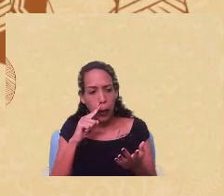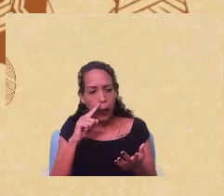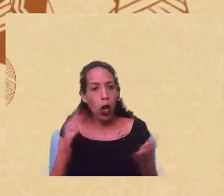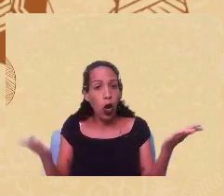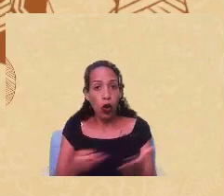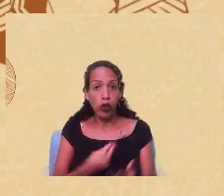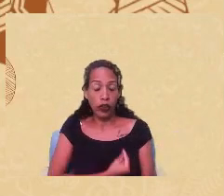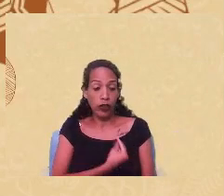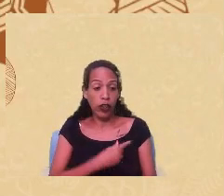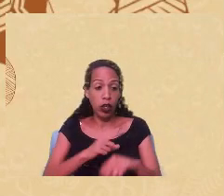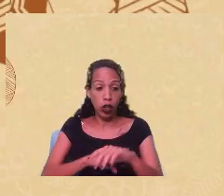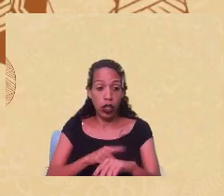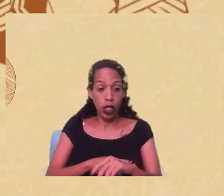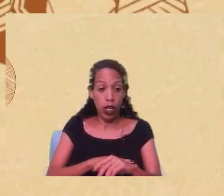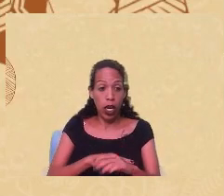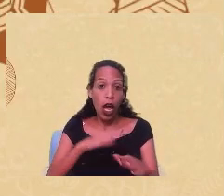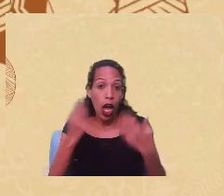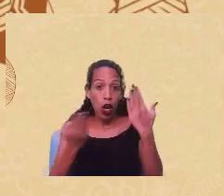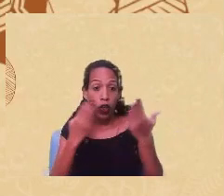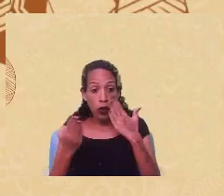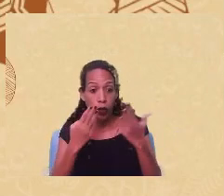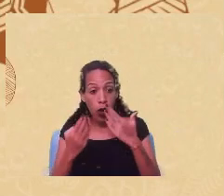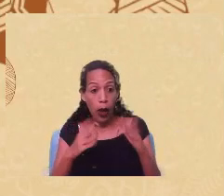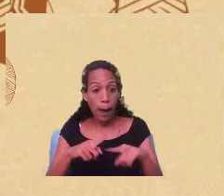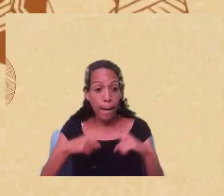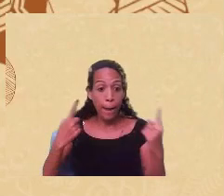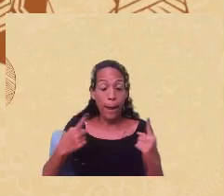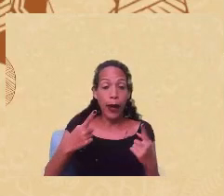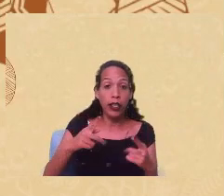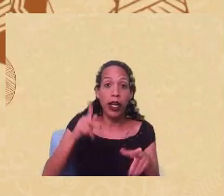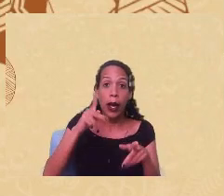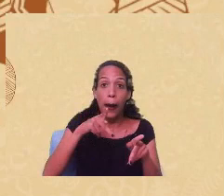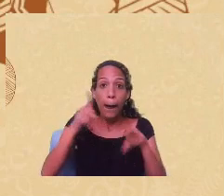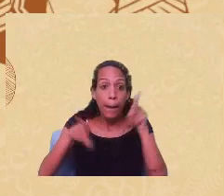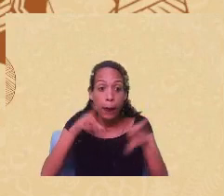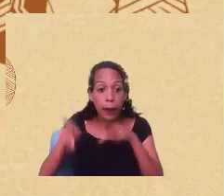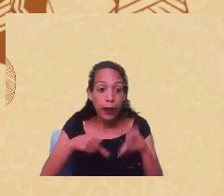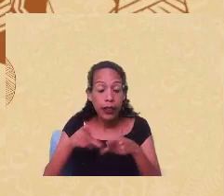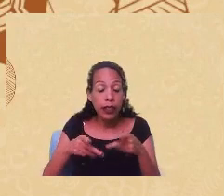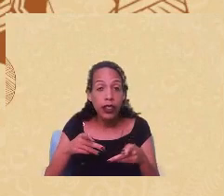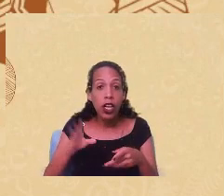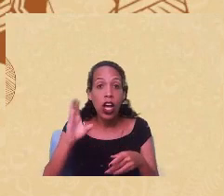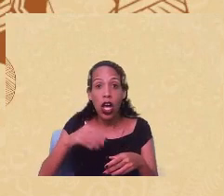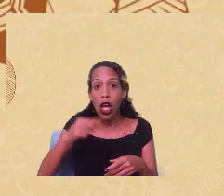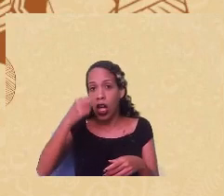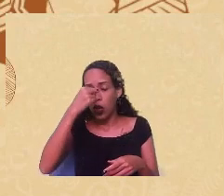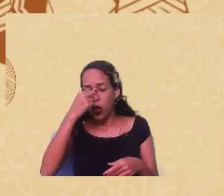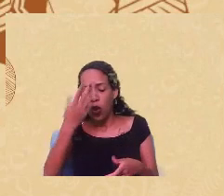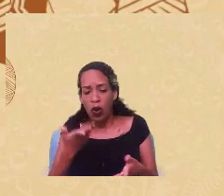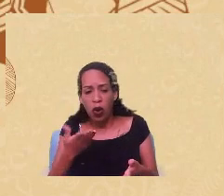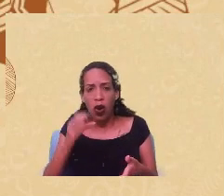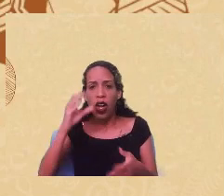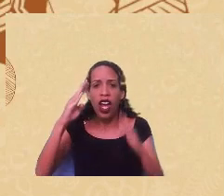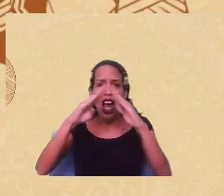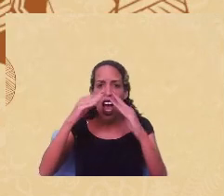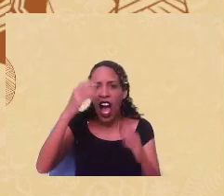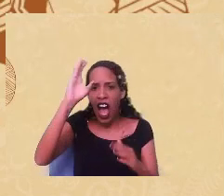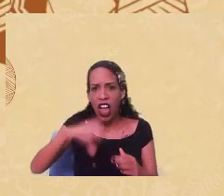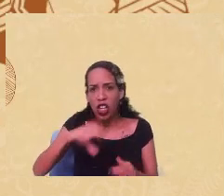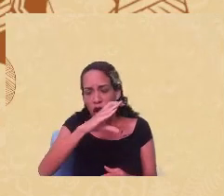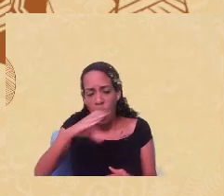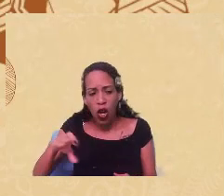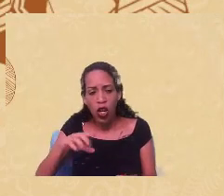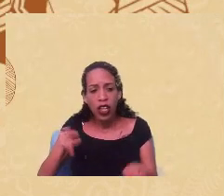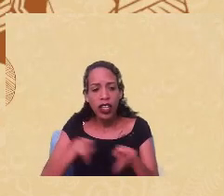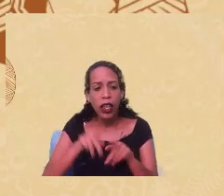o discurso hegemônico de boa parte da população é um discurso católico, evangélico, neopentecostal. Então, a pergunta é